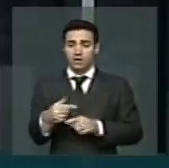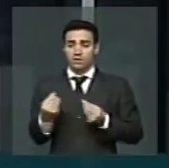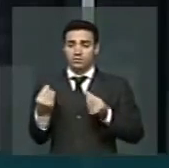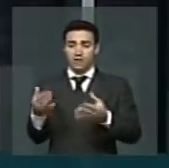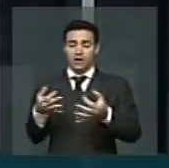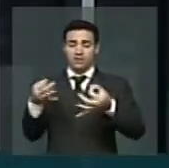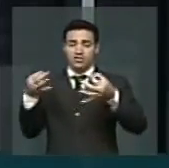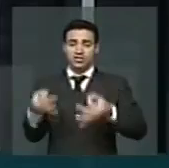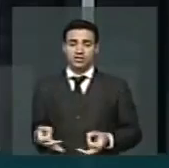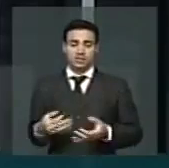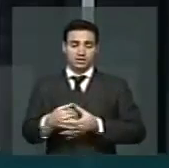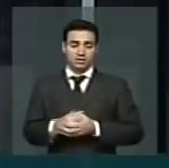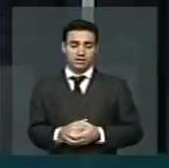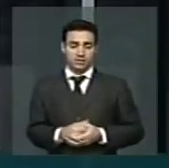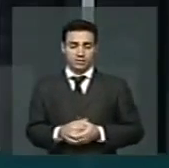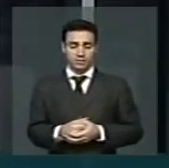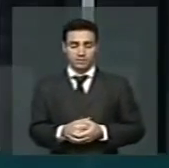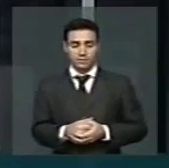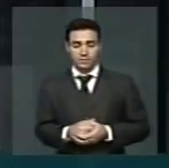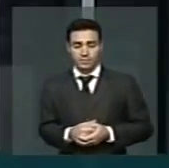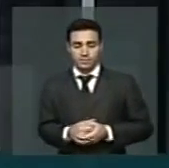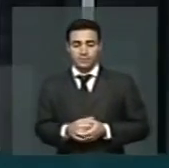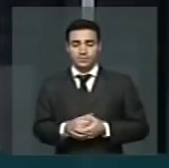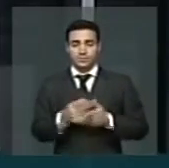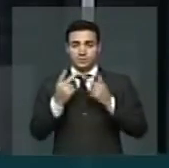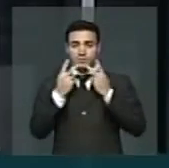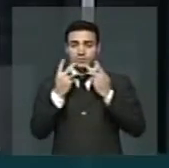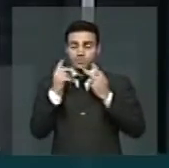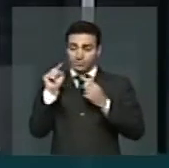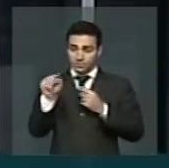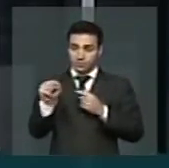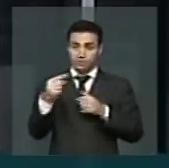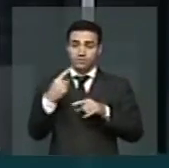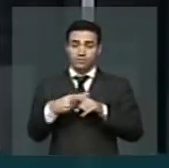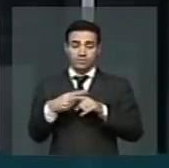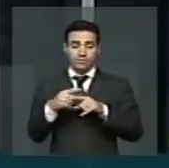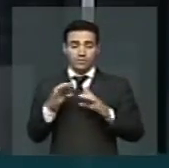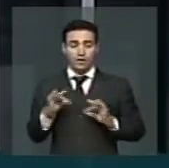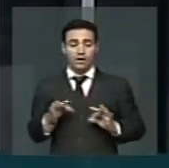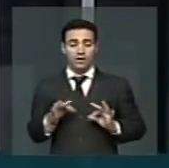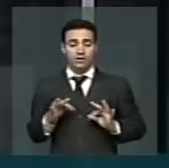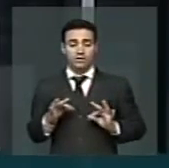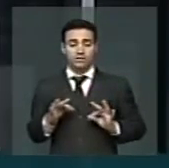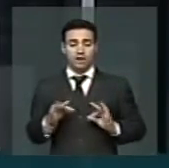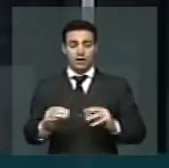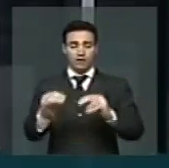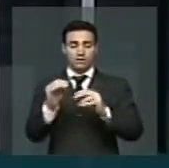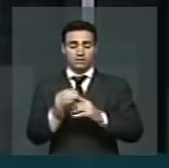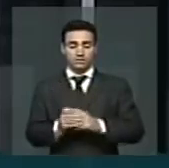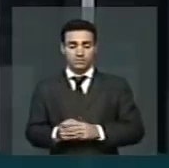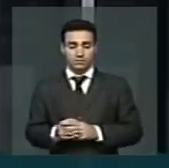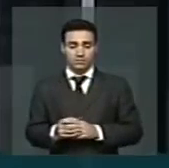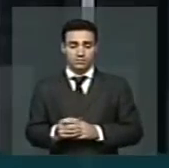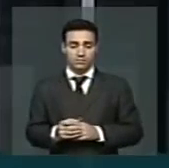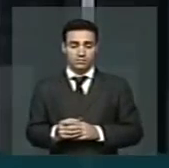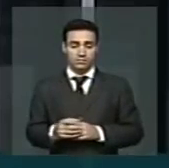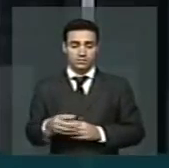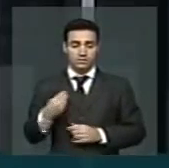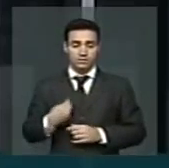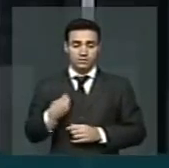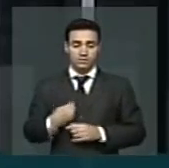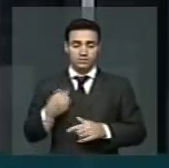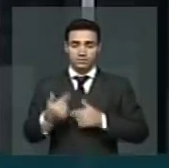necessitam. Eu digo isso extensivo a todo o comportamento